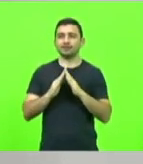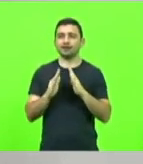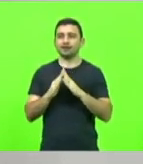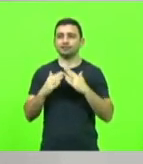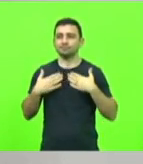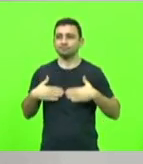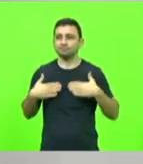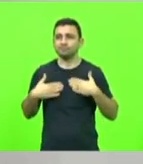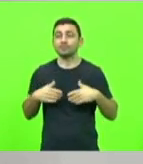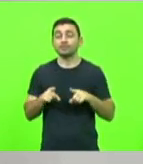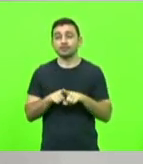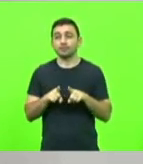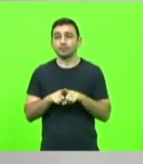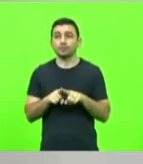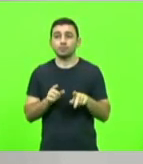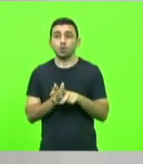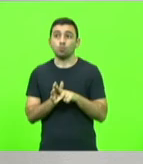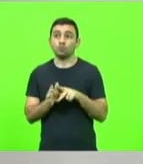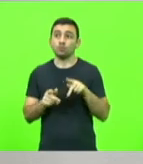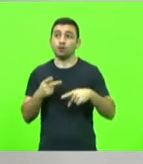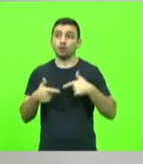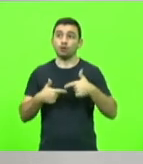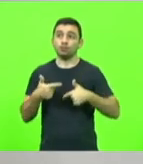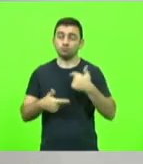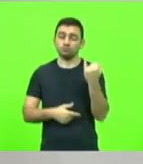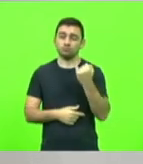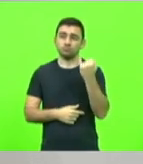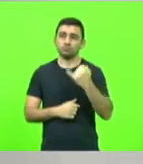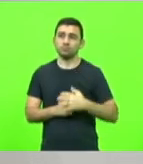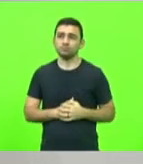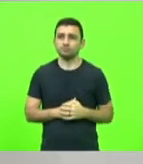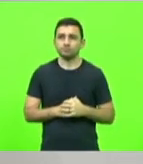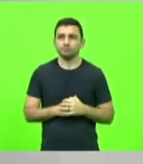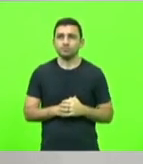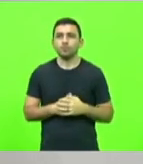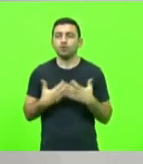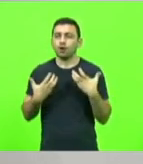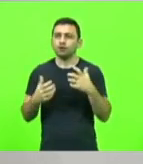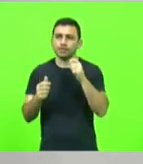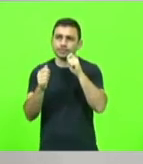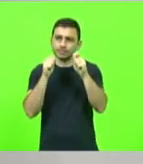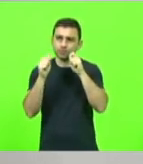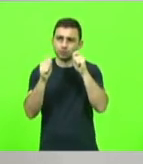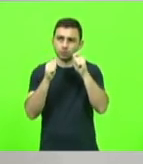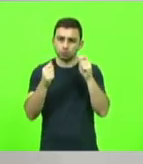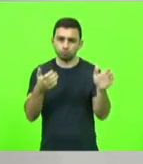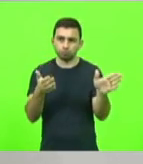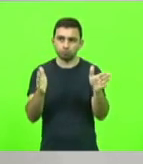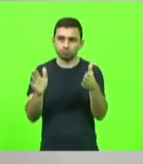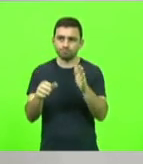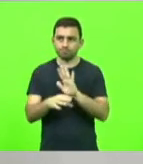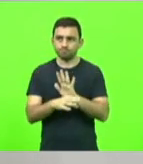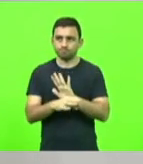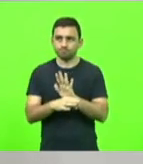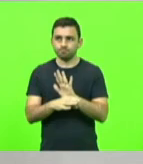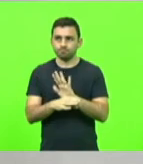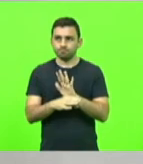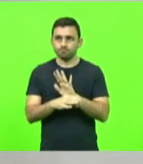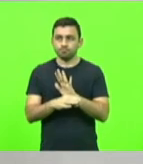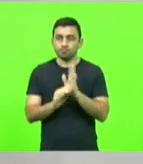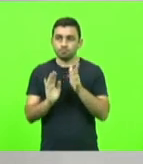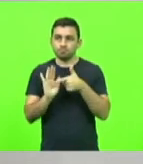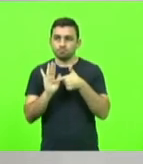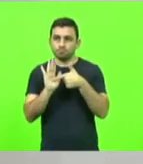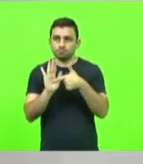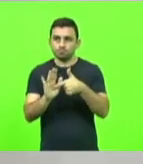cedo do trabalho também. Então, isso é importante. Eu queria que a assessoria passasse um vídeo para demonstrar